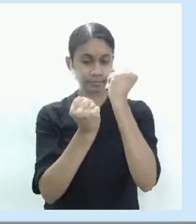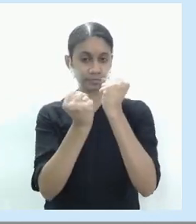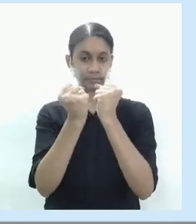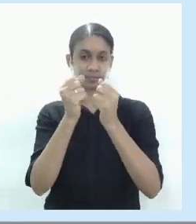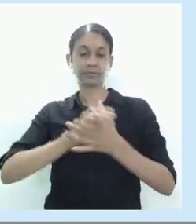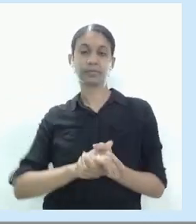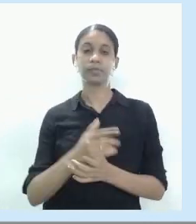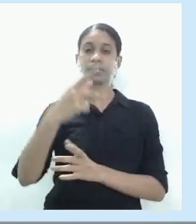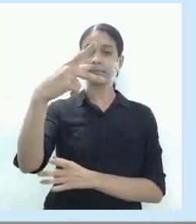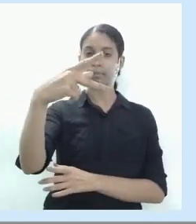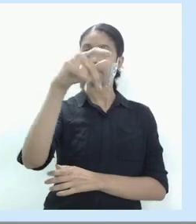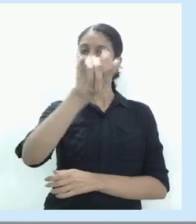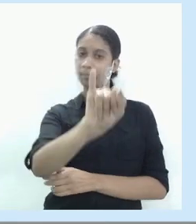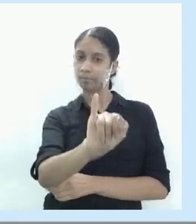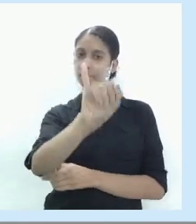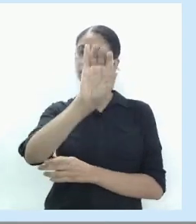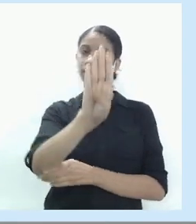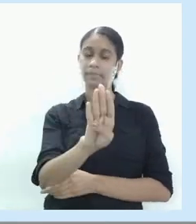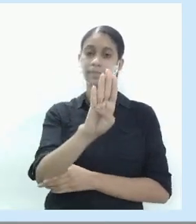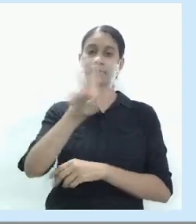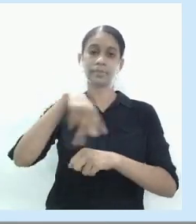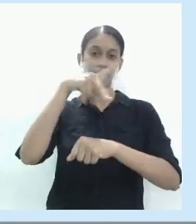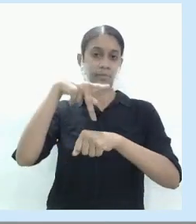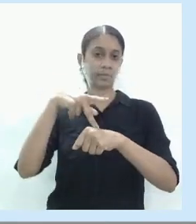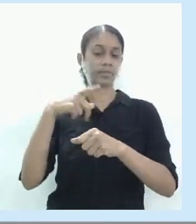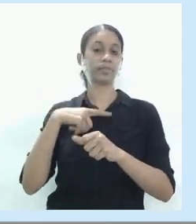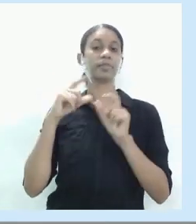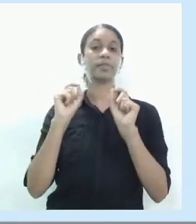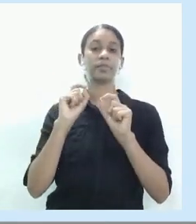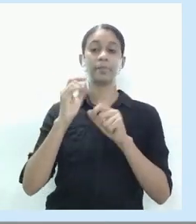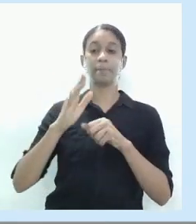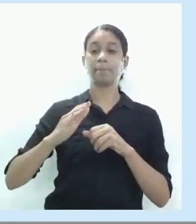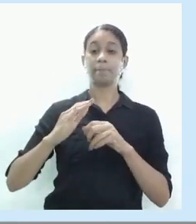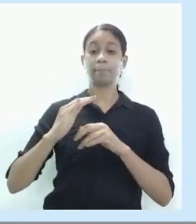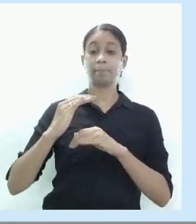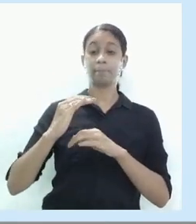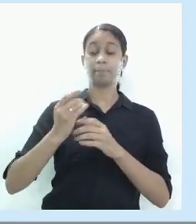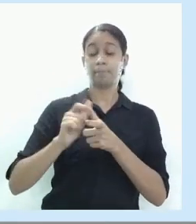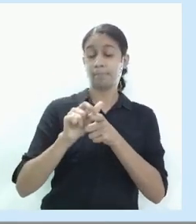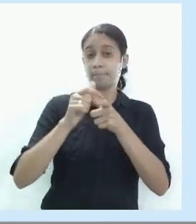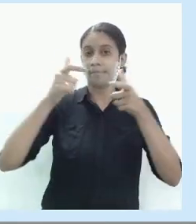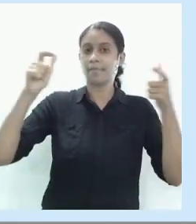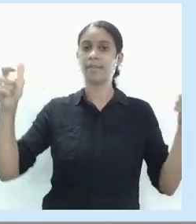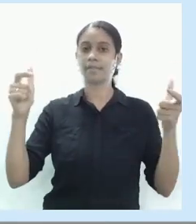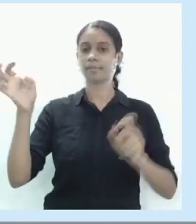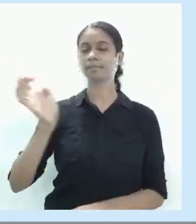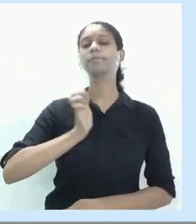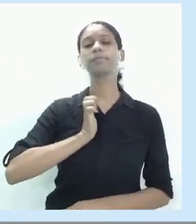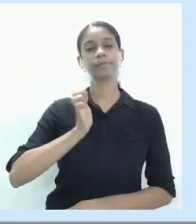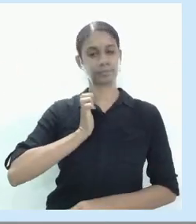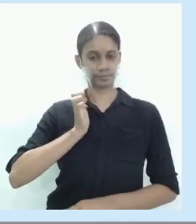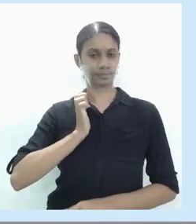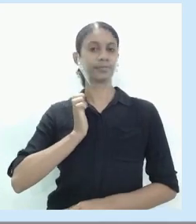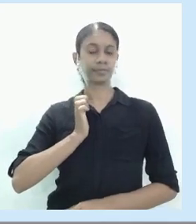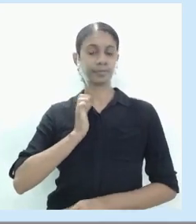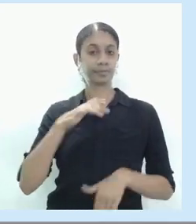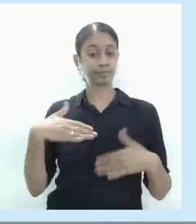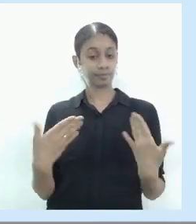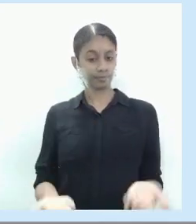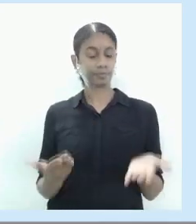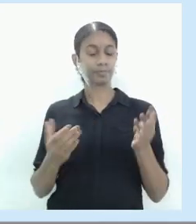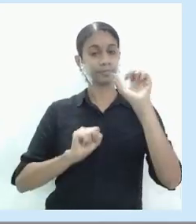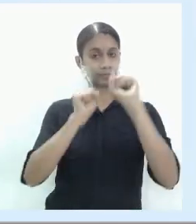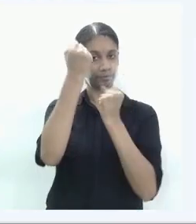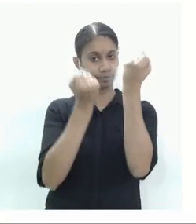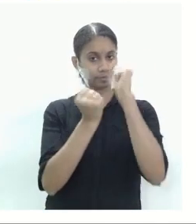PIB de um país, maior será a sua riqueza. Então a indústria agrega